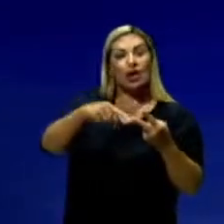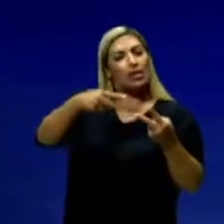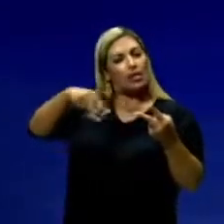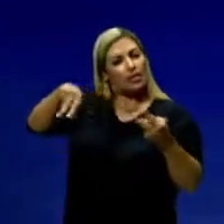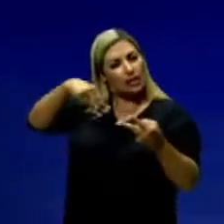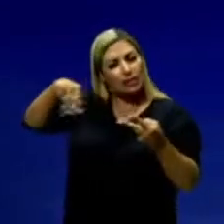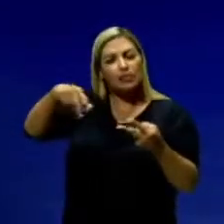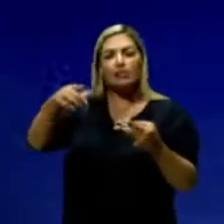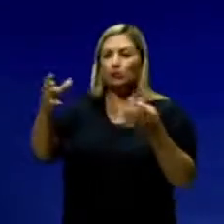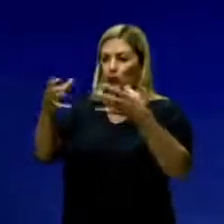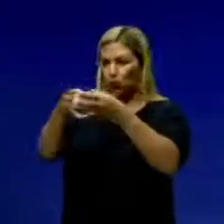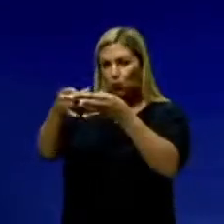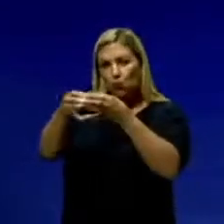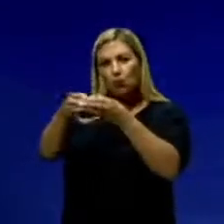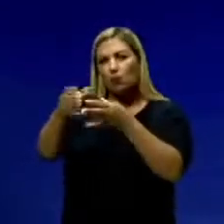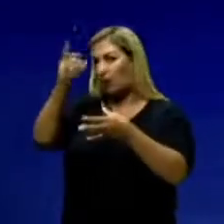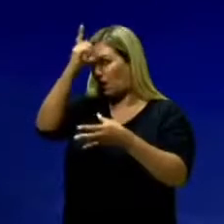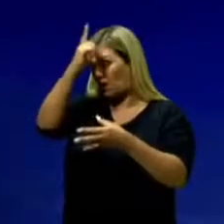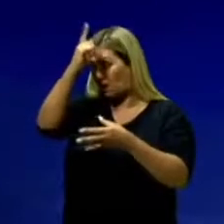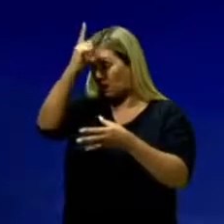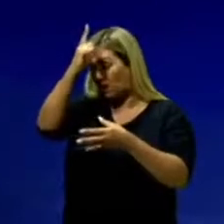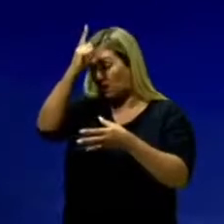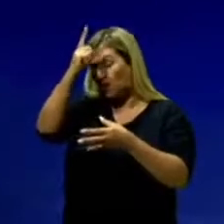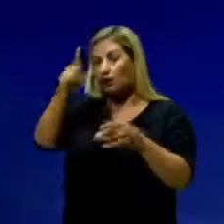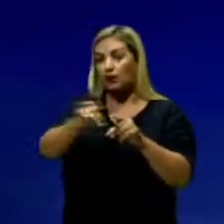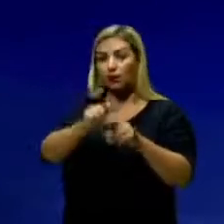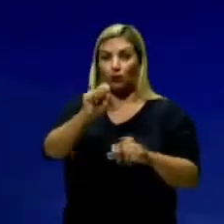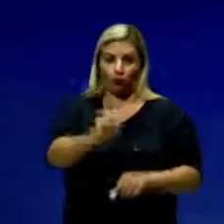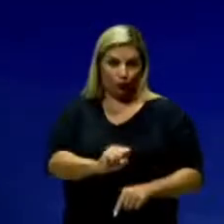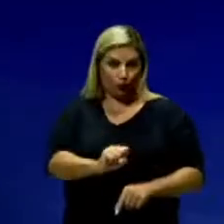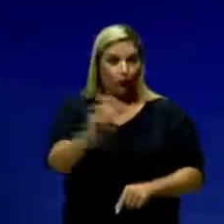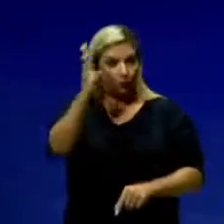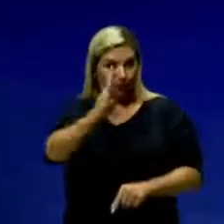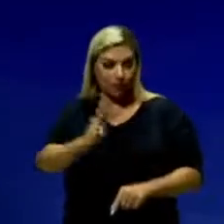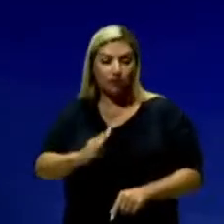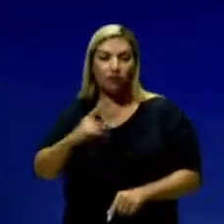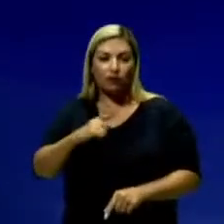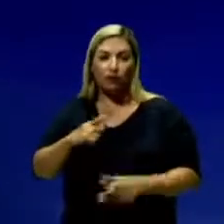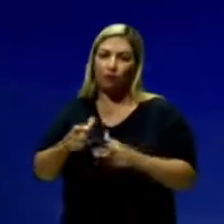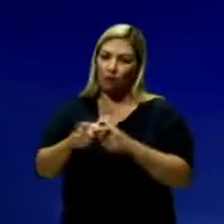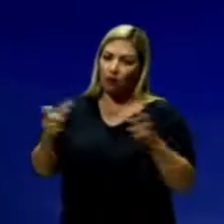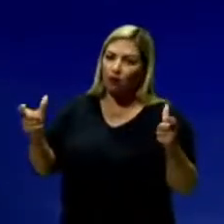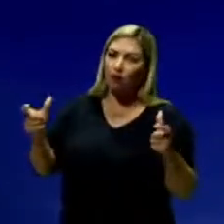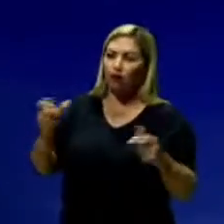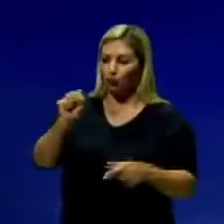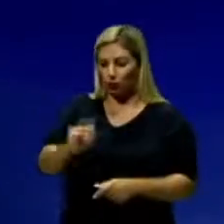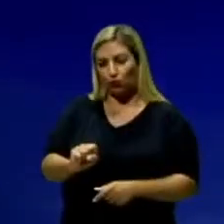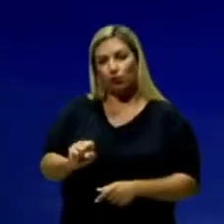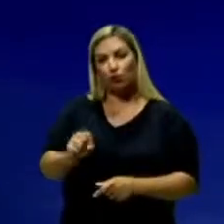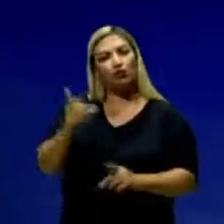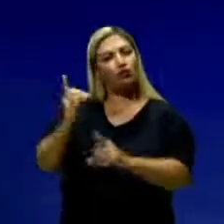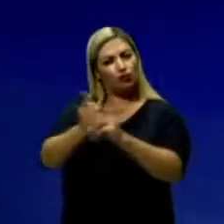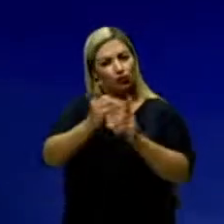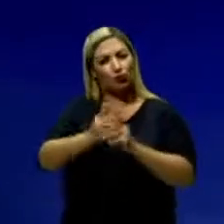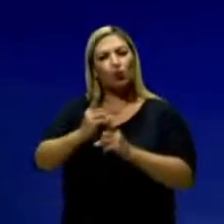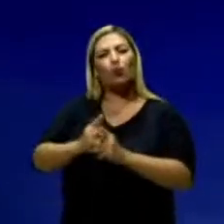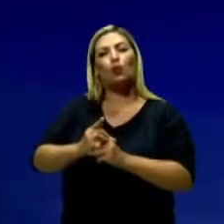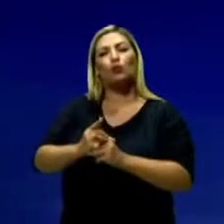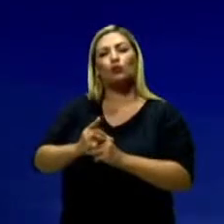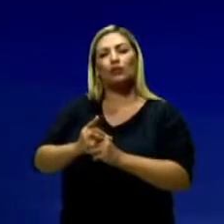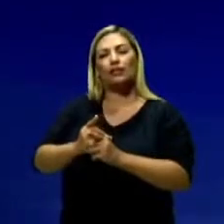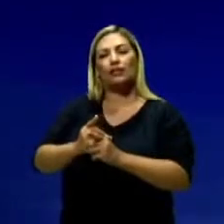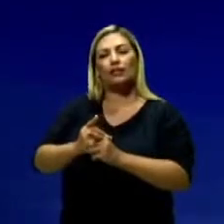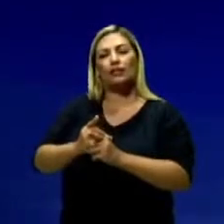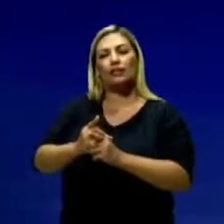grupo, que a gente já viu bastante aí na região sul, até porque a maioria... No sul, gente encontra muitos...